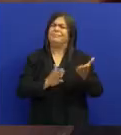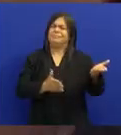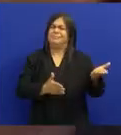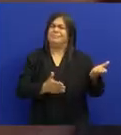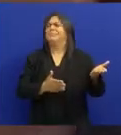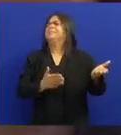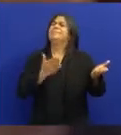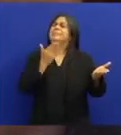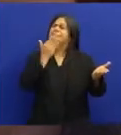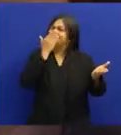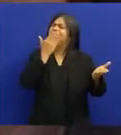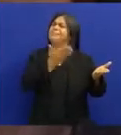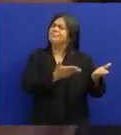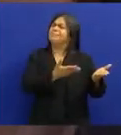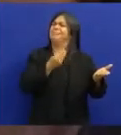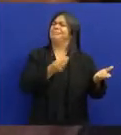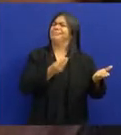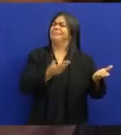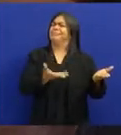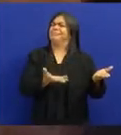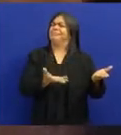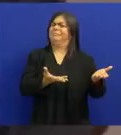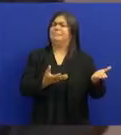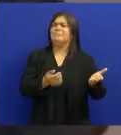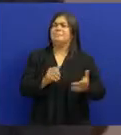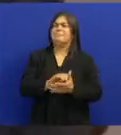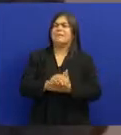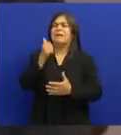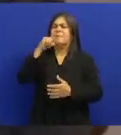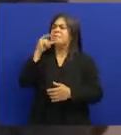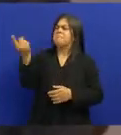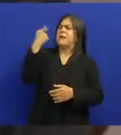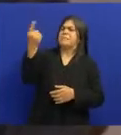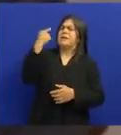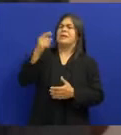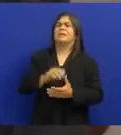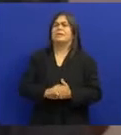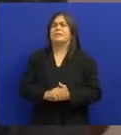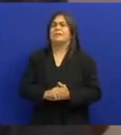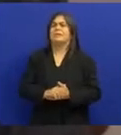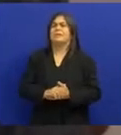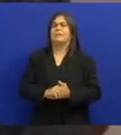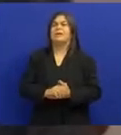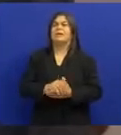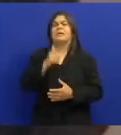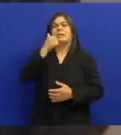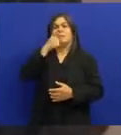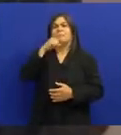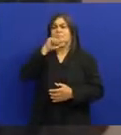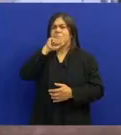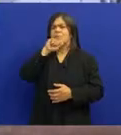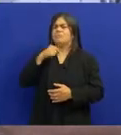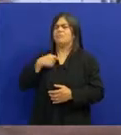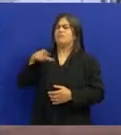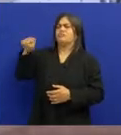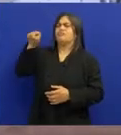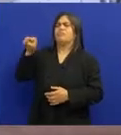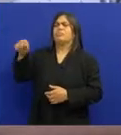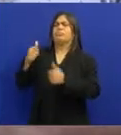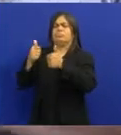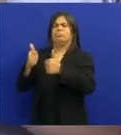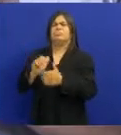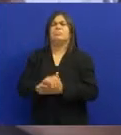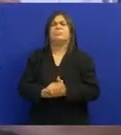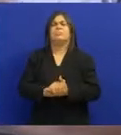Filha de uma prostituta Morando aqui de casa E ela queria mandar nele Agora entre ela e a mãe Ele ficava com a mãe Até o final da